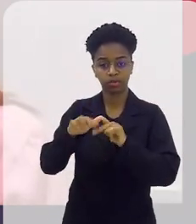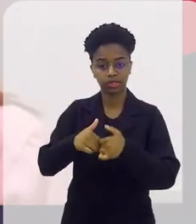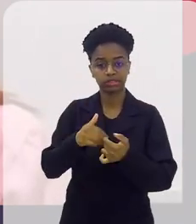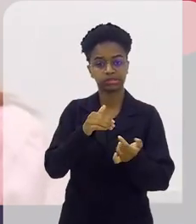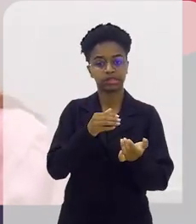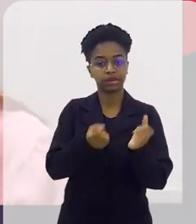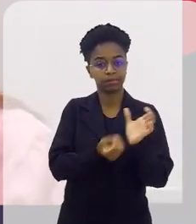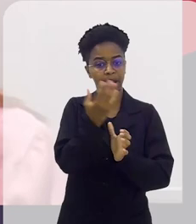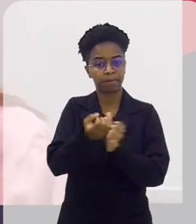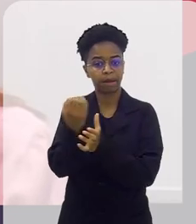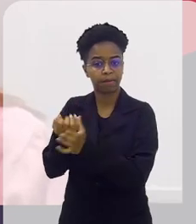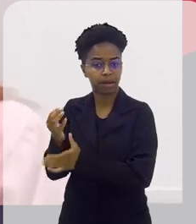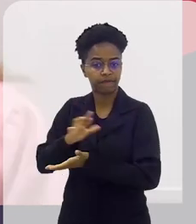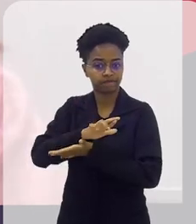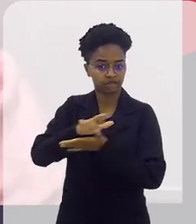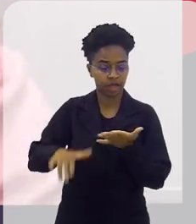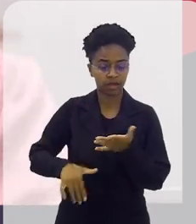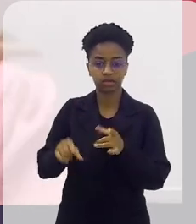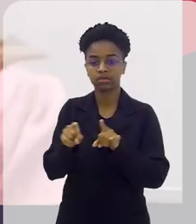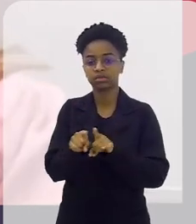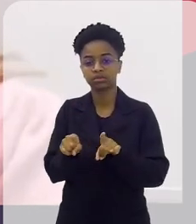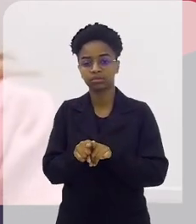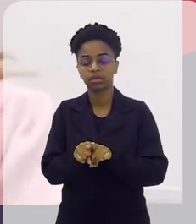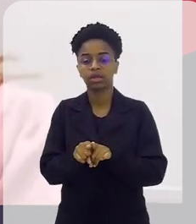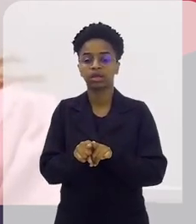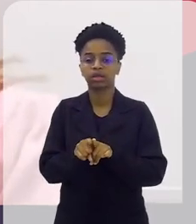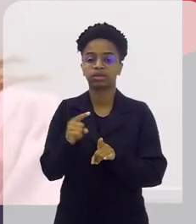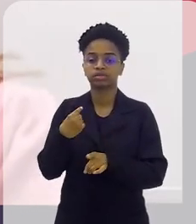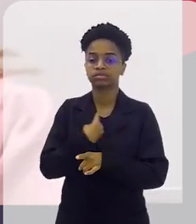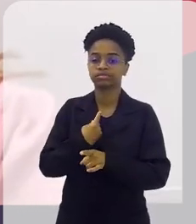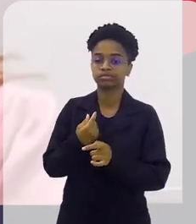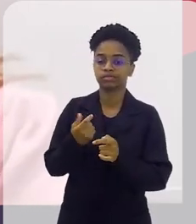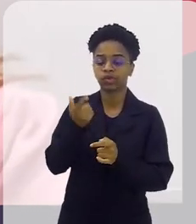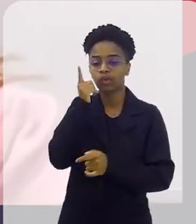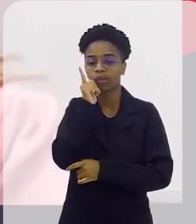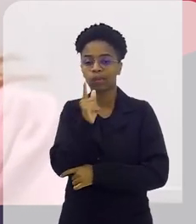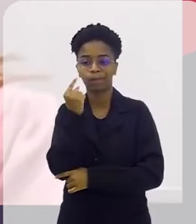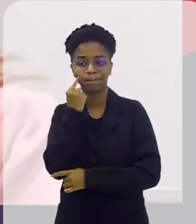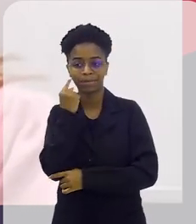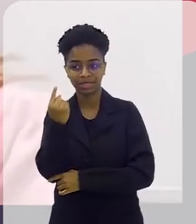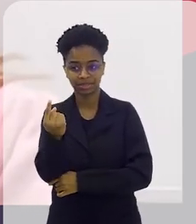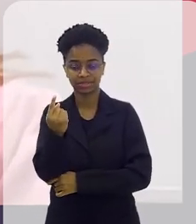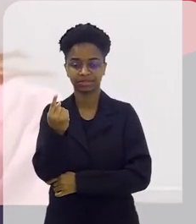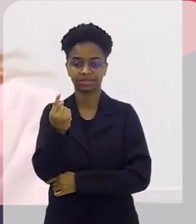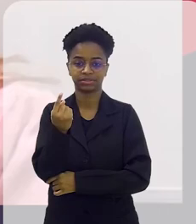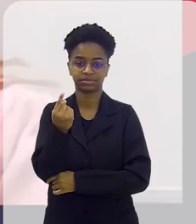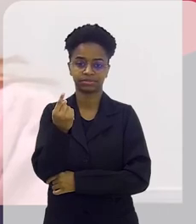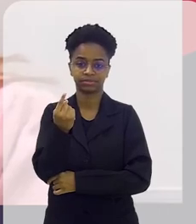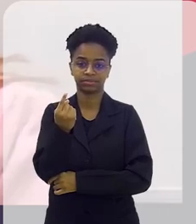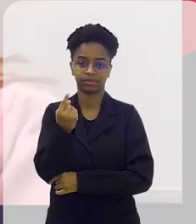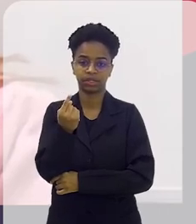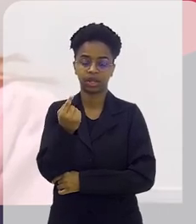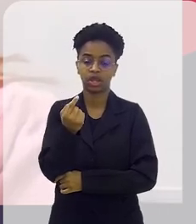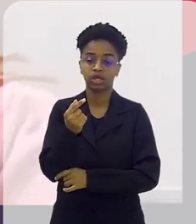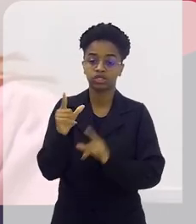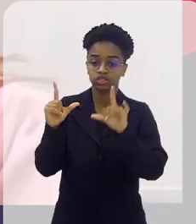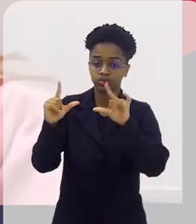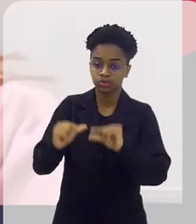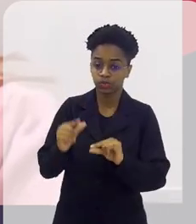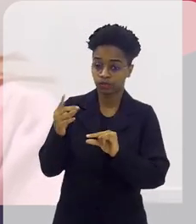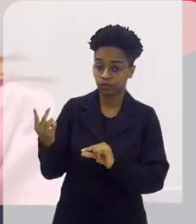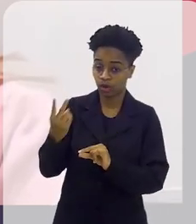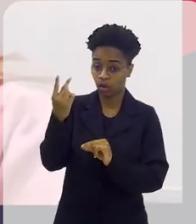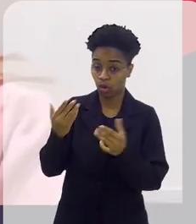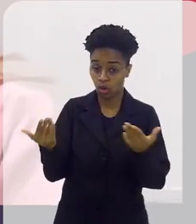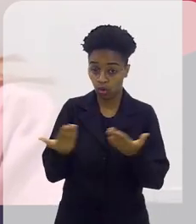conta do volume a ser trabalhado. E eu acho que também a gente pode pensar que muito da redução